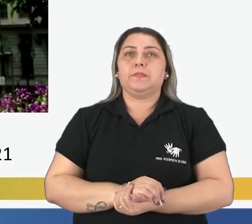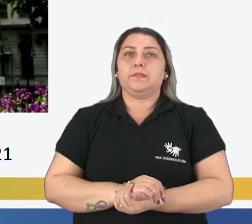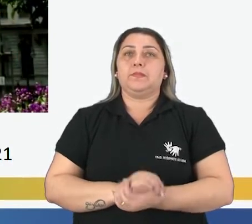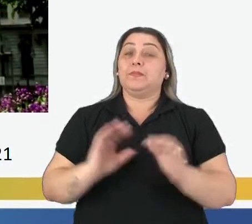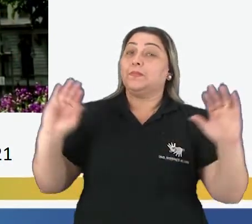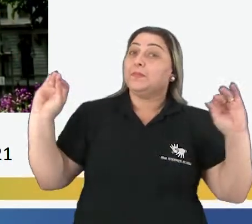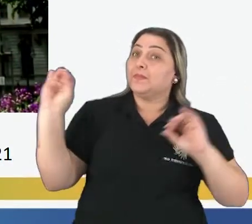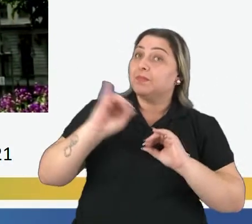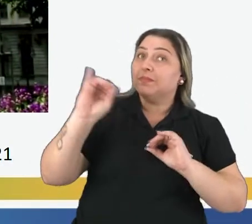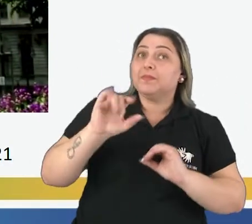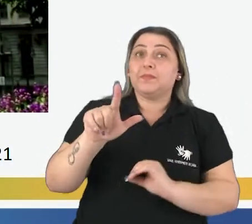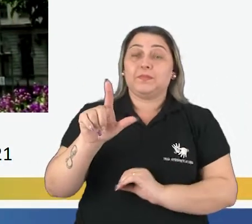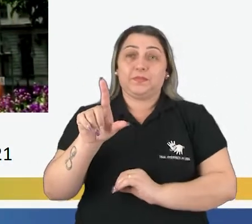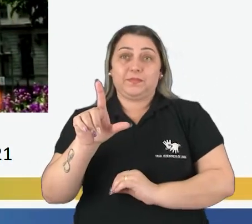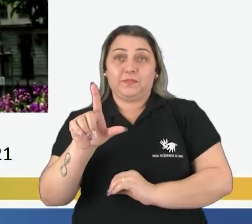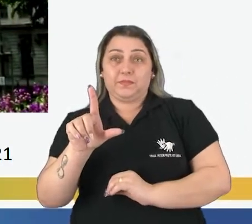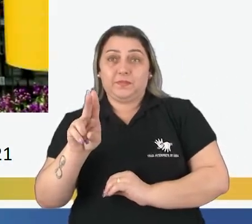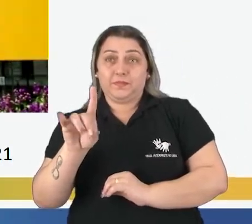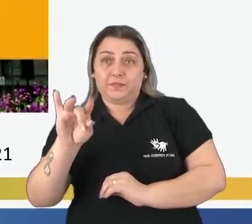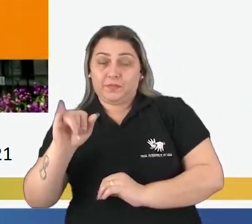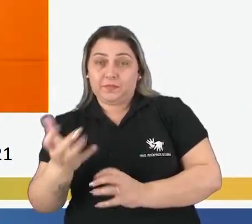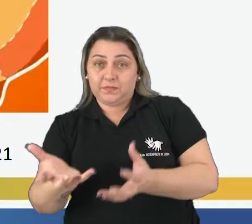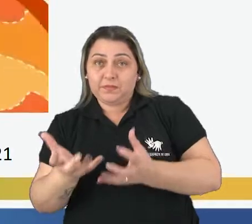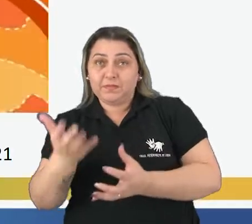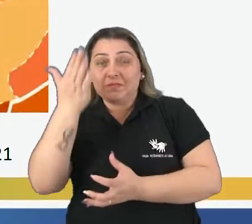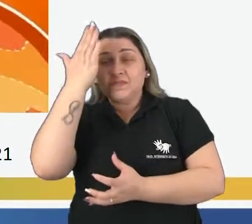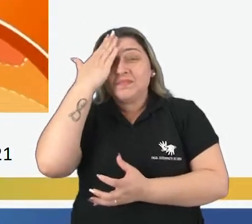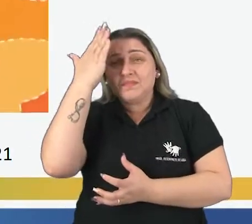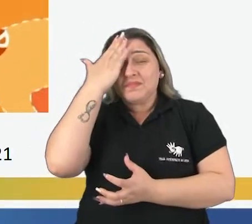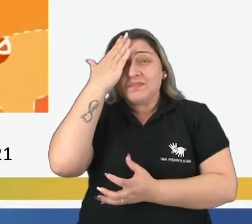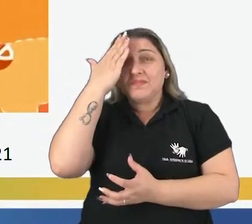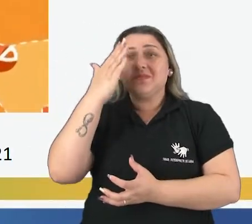Oi, eu sou o Ludi e eu quero saber...